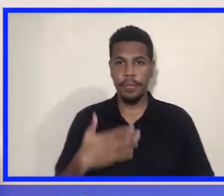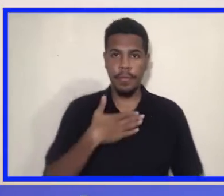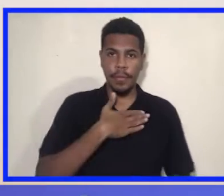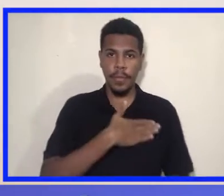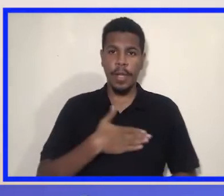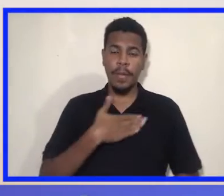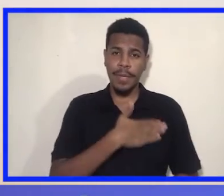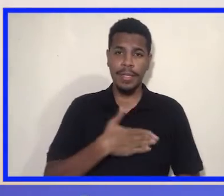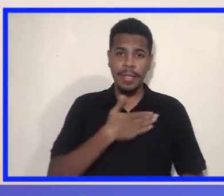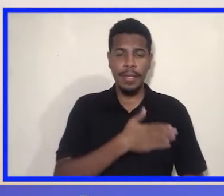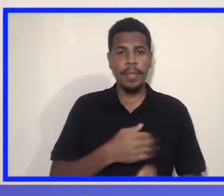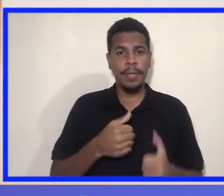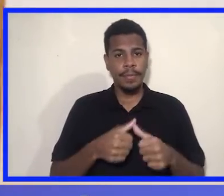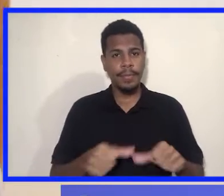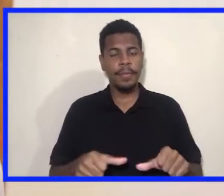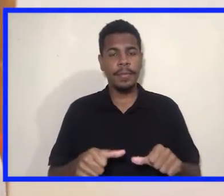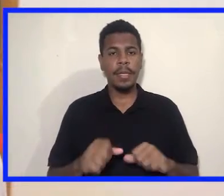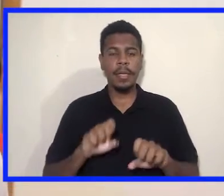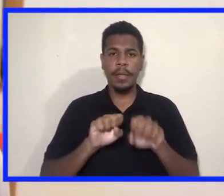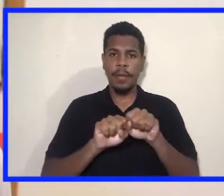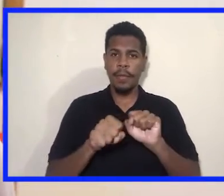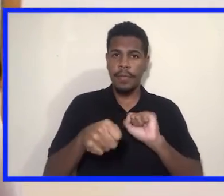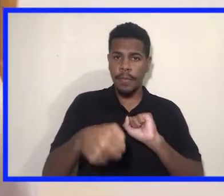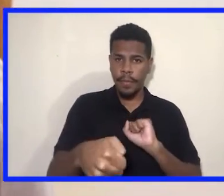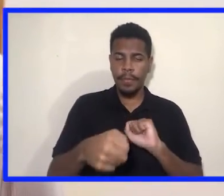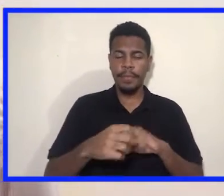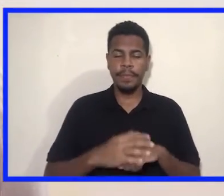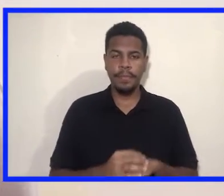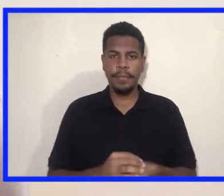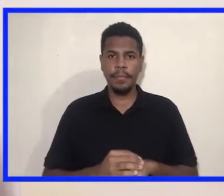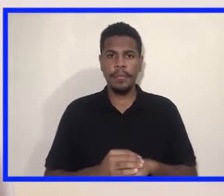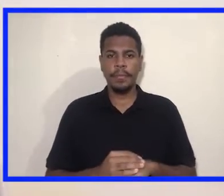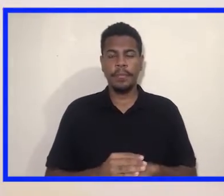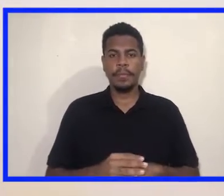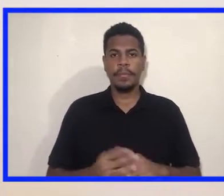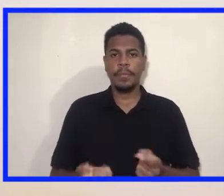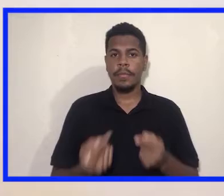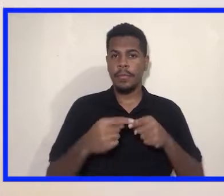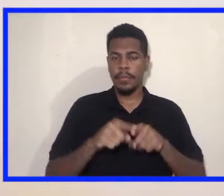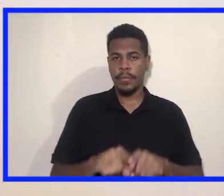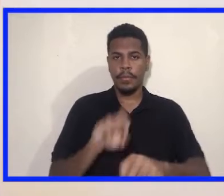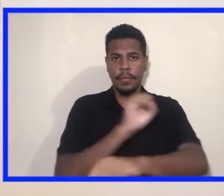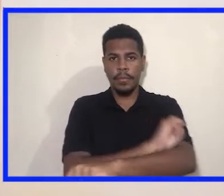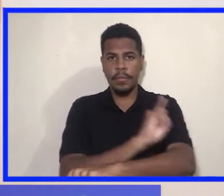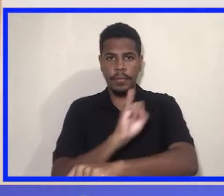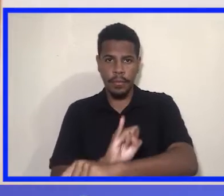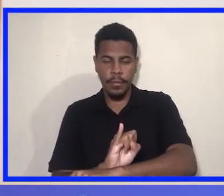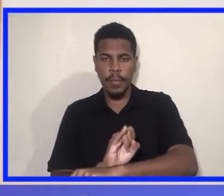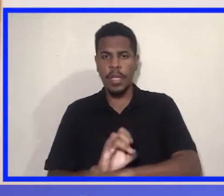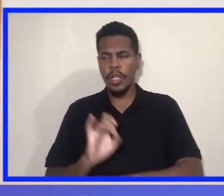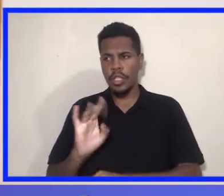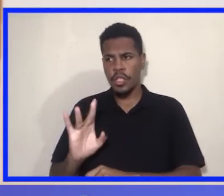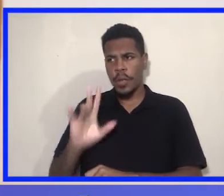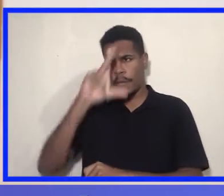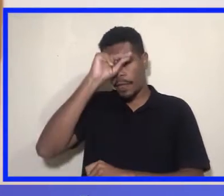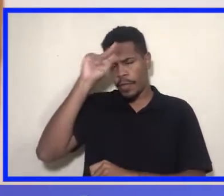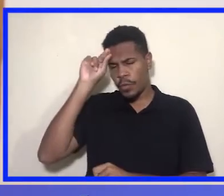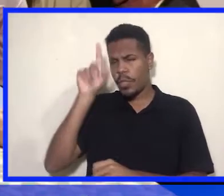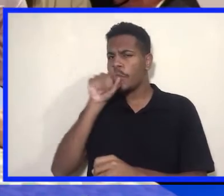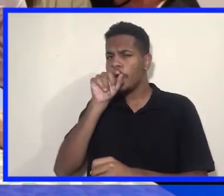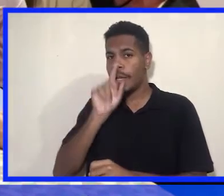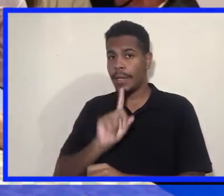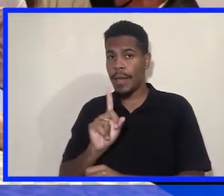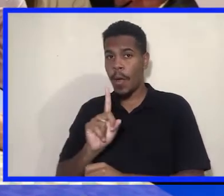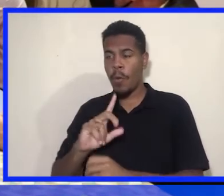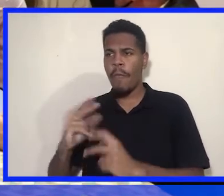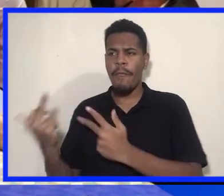É um prazer estar aqui nesse momento para essa formatura. É uma parceria do Senai, não só com a Prefeitura de Araras,